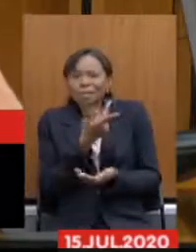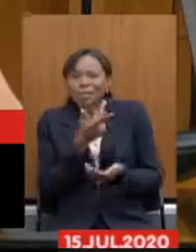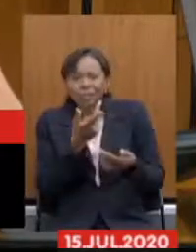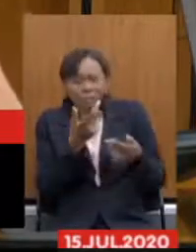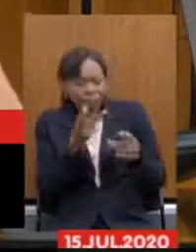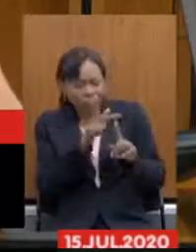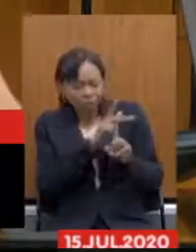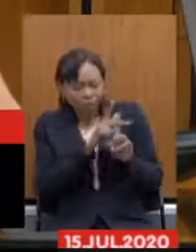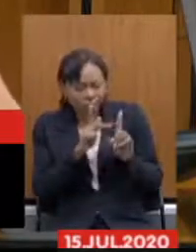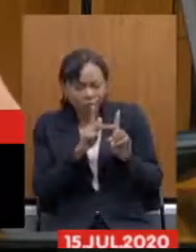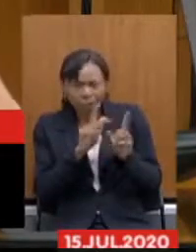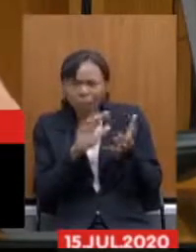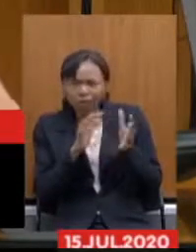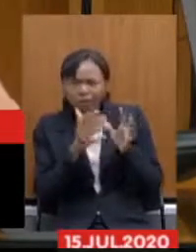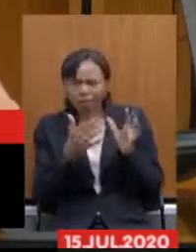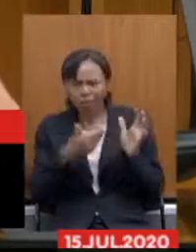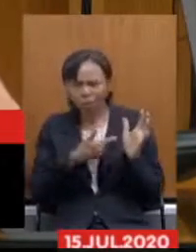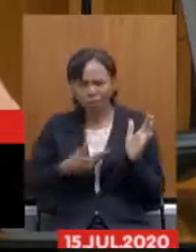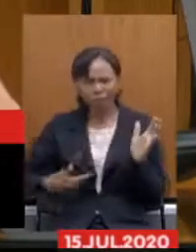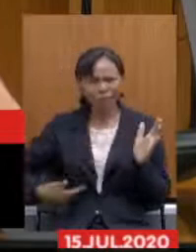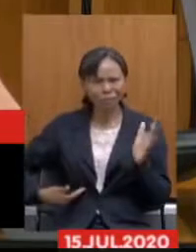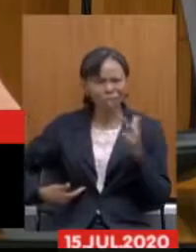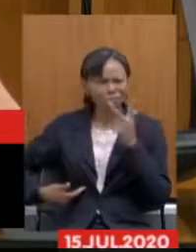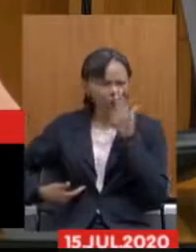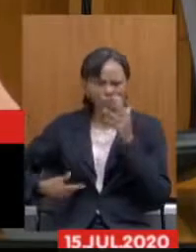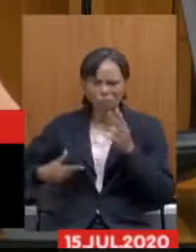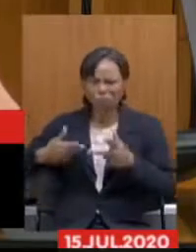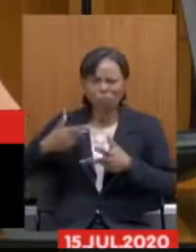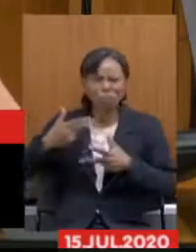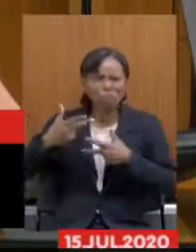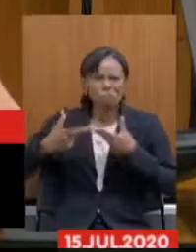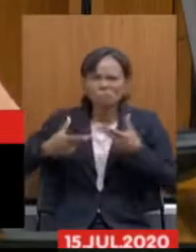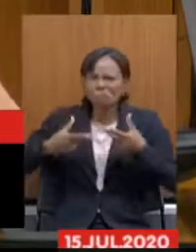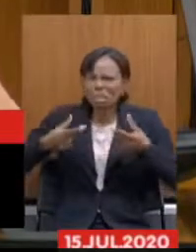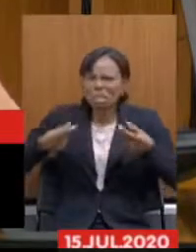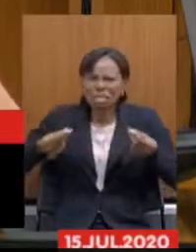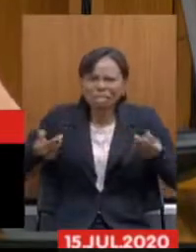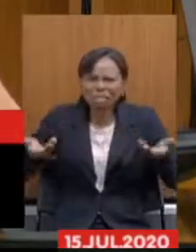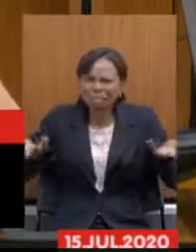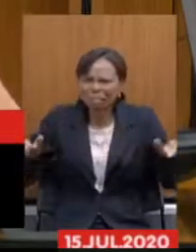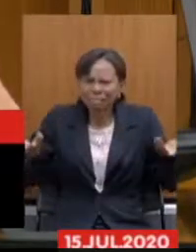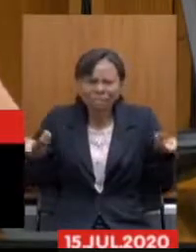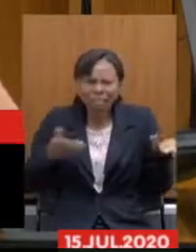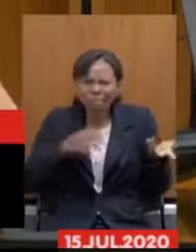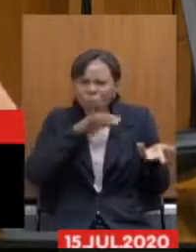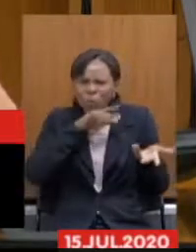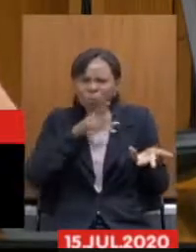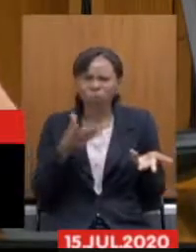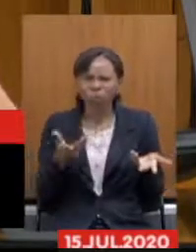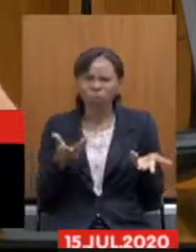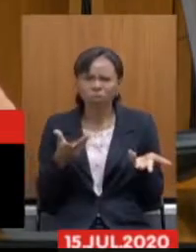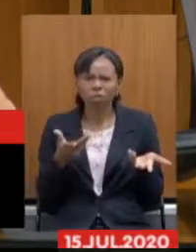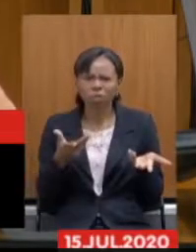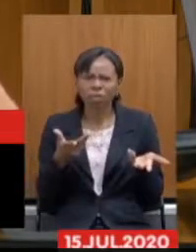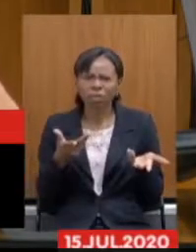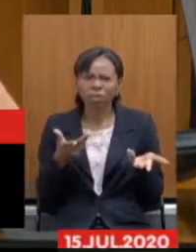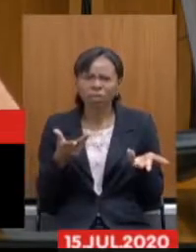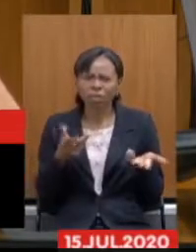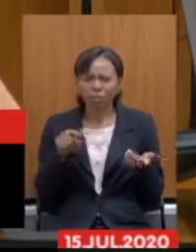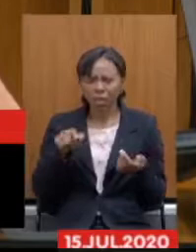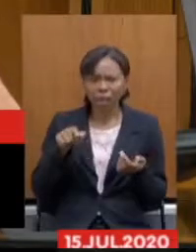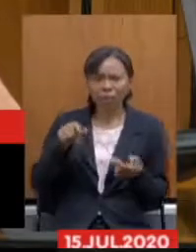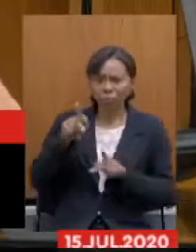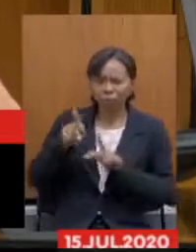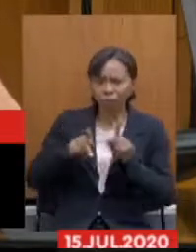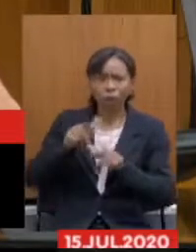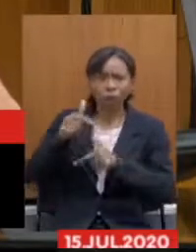em que enquanto esses colegas estão lutando para salvar vidas estão podendo aí ficar com